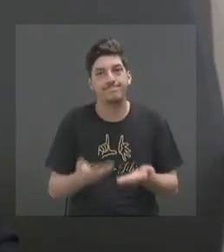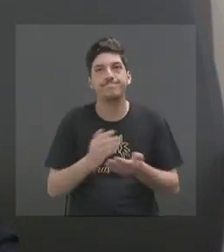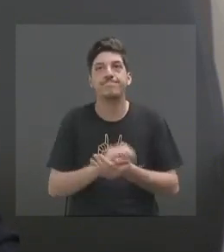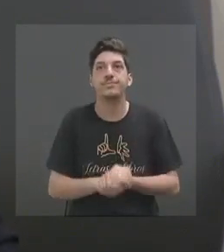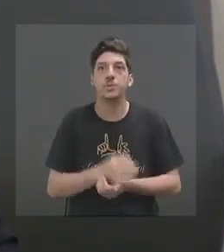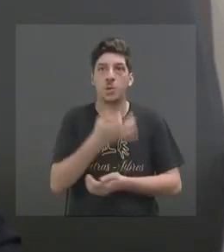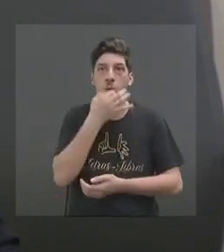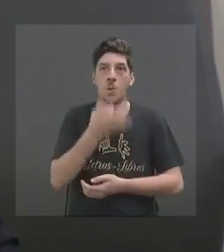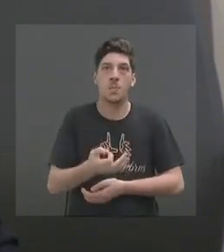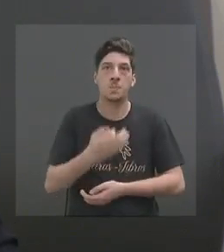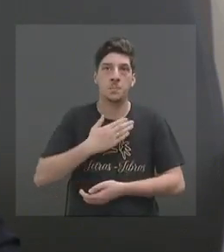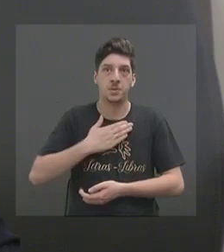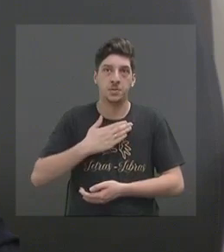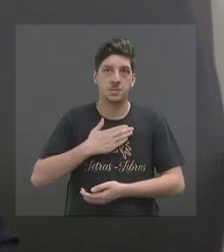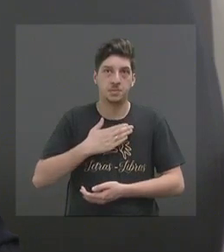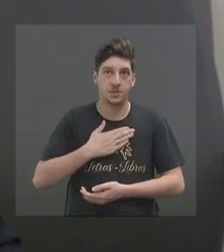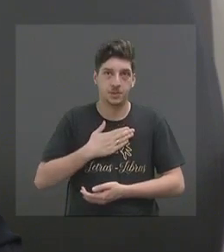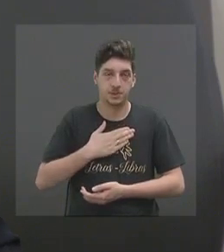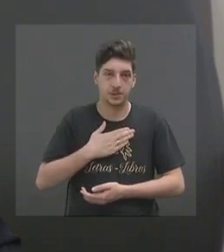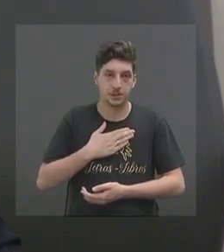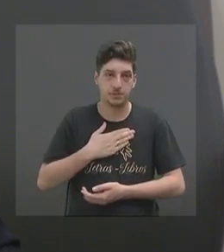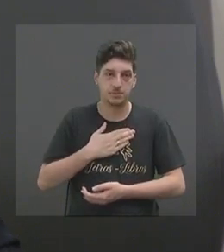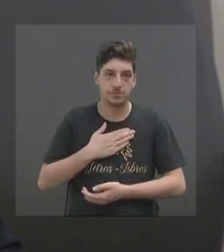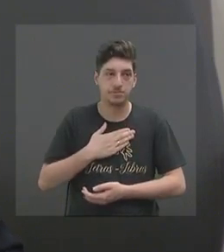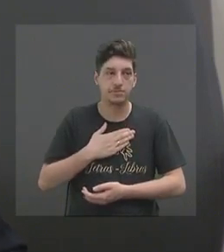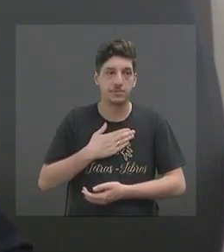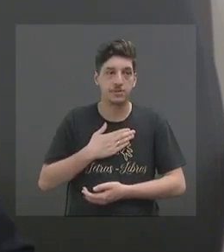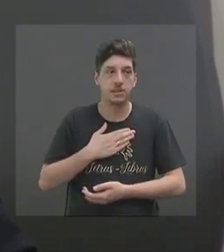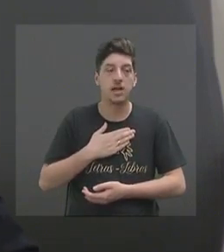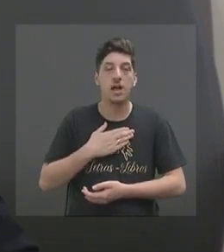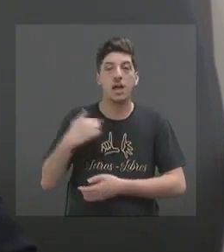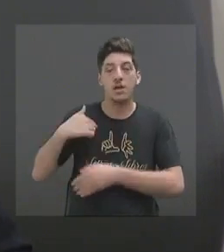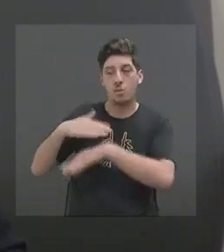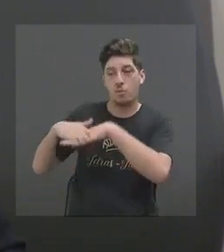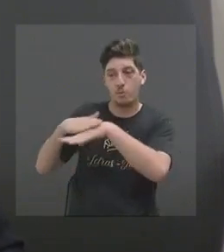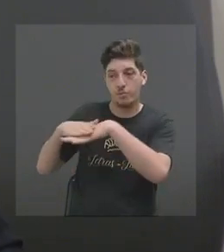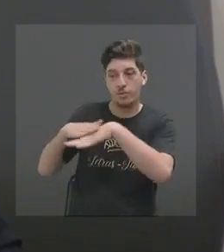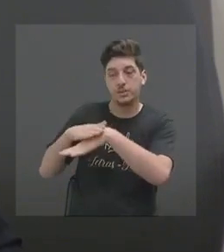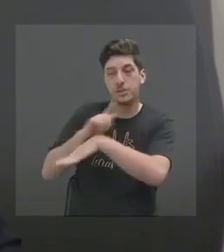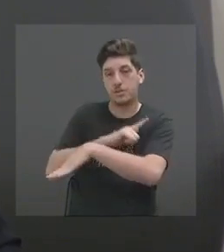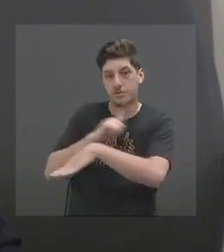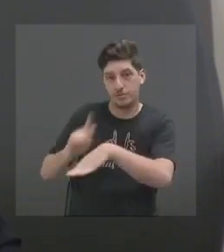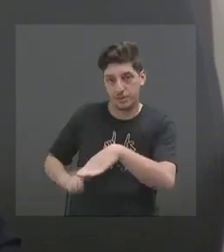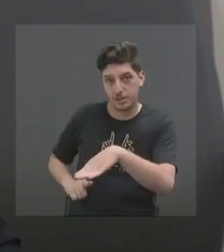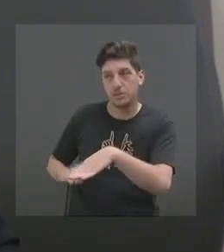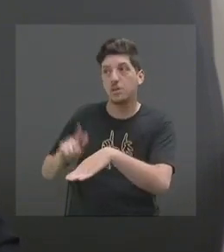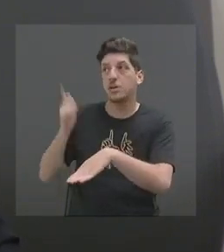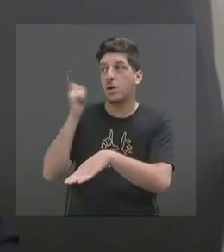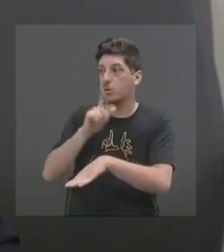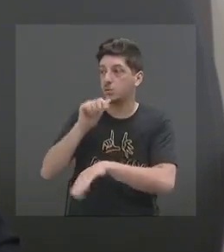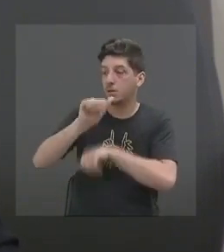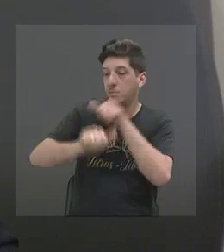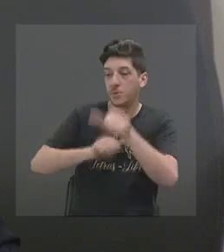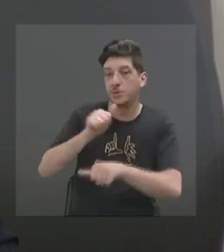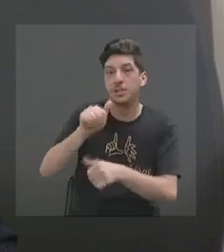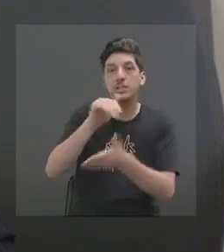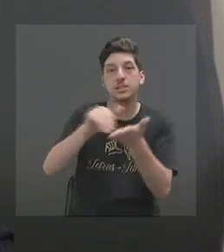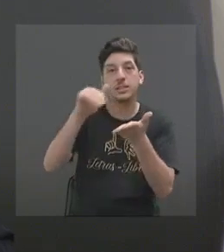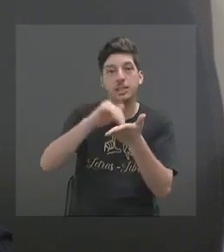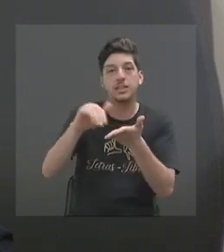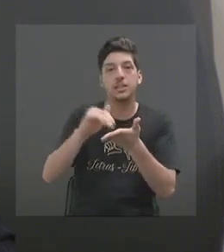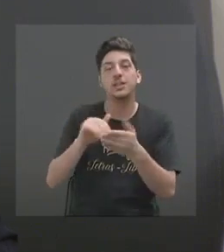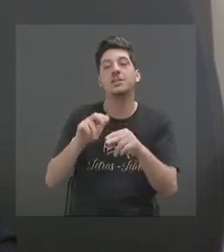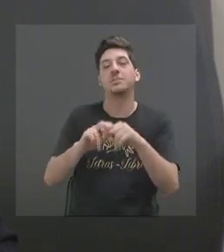na minha opinião, que foi expressada ao governador e que resultou nessa mudança, é exatamente